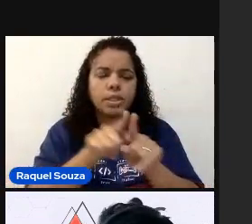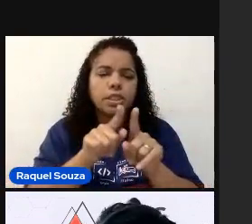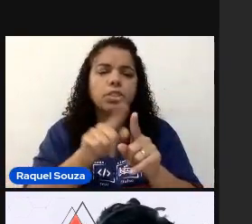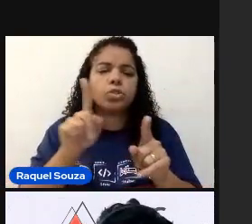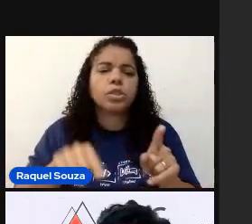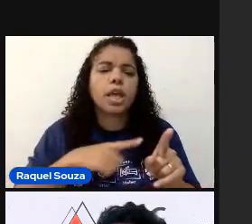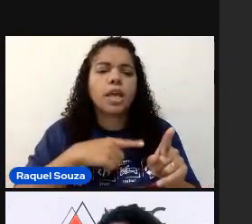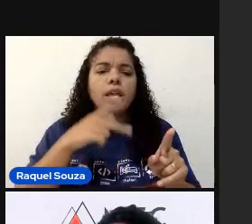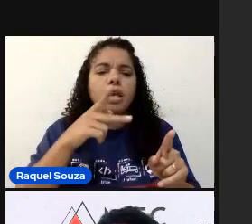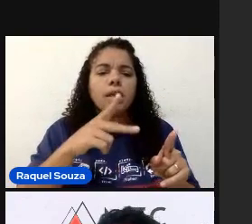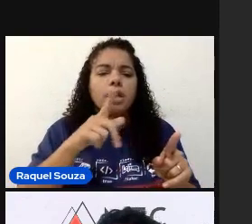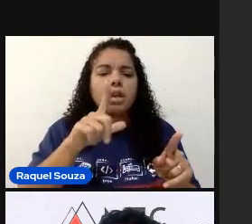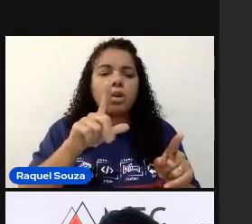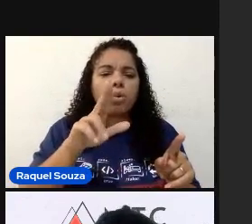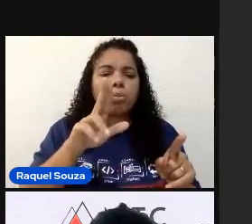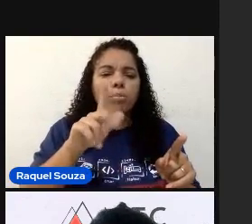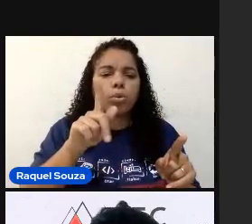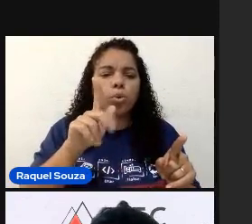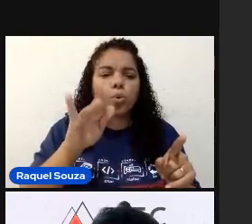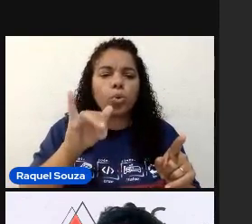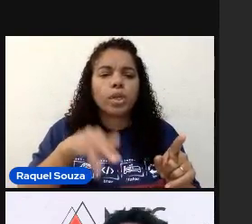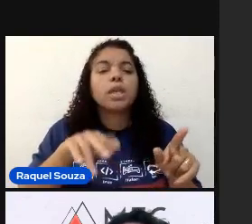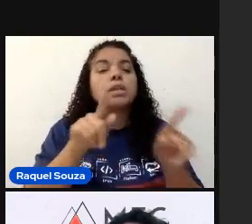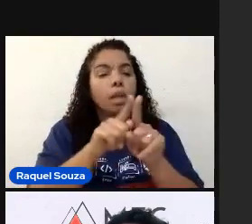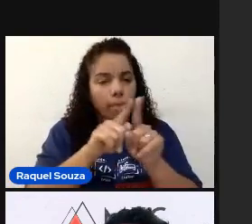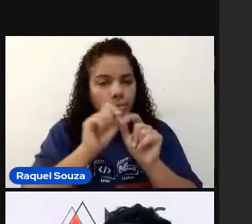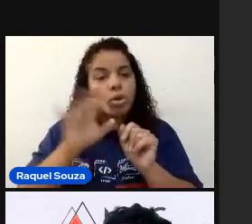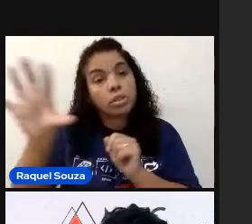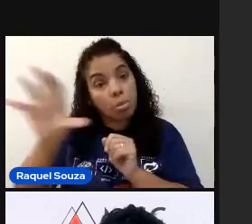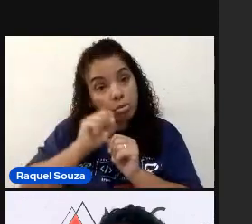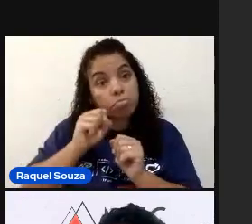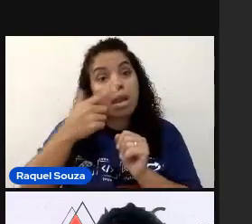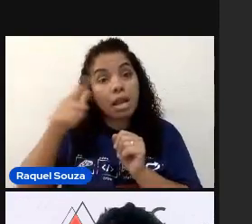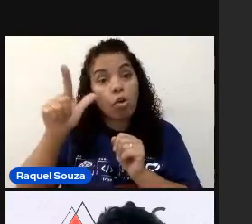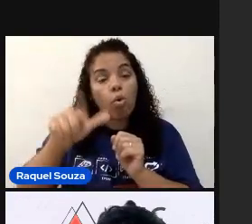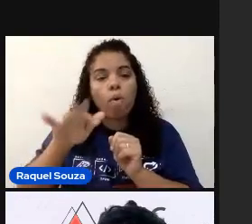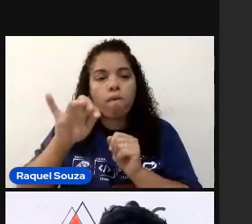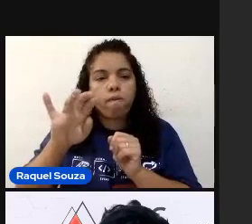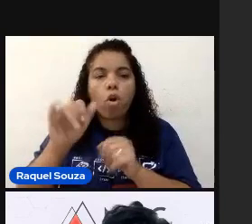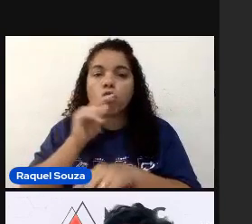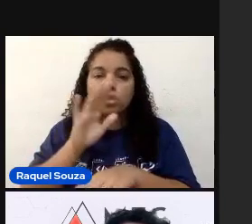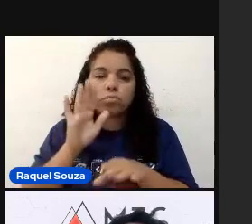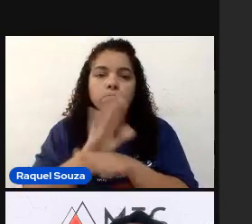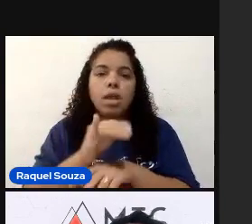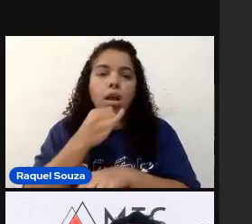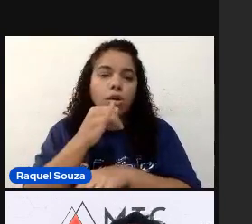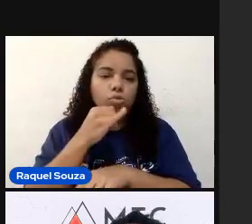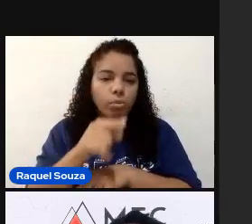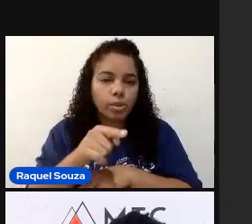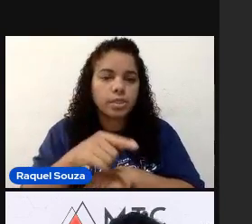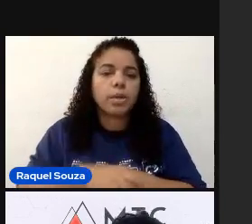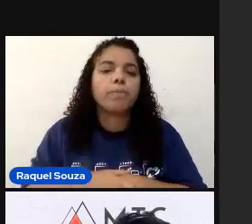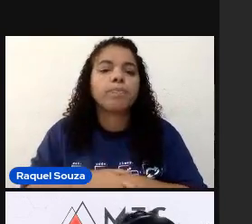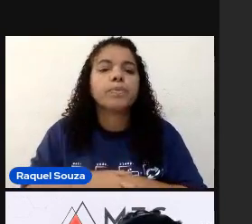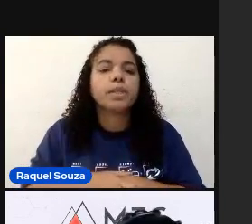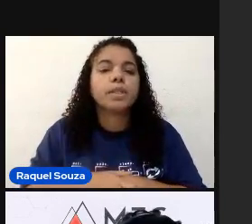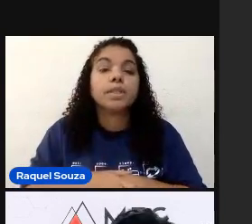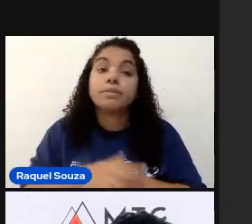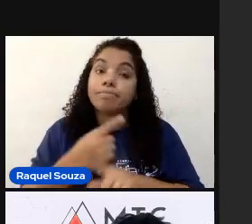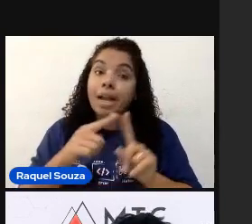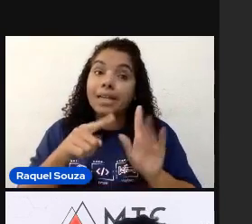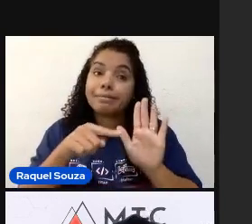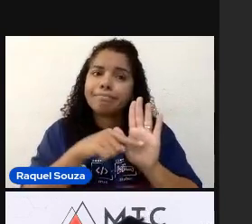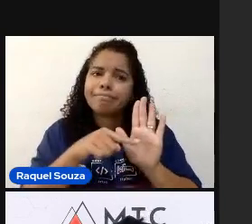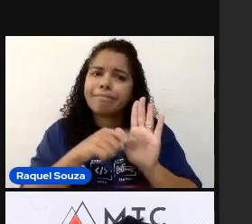plugins também. Então, você pode puxar código de outras fontes. Para contribuir com a sua automação. Mas só tem um ponto